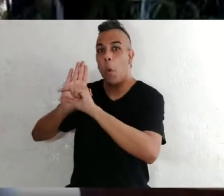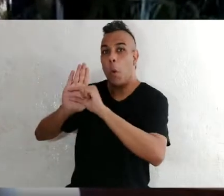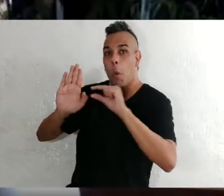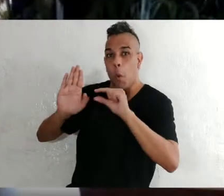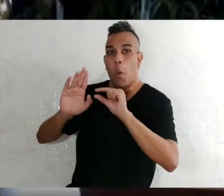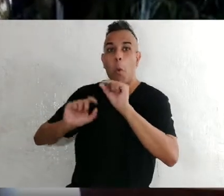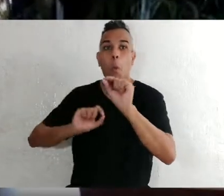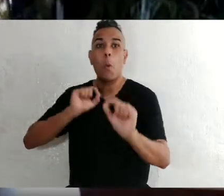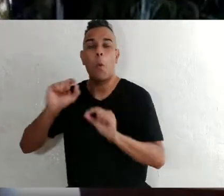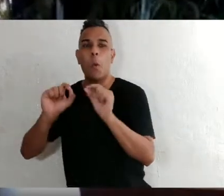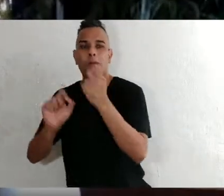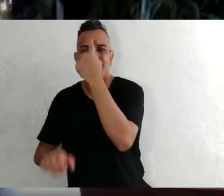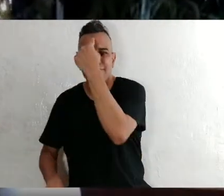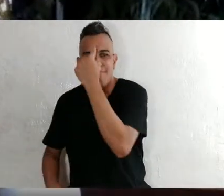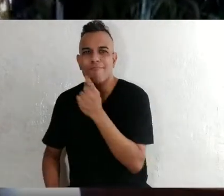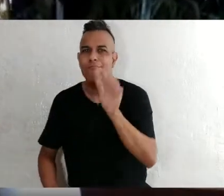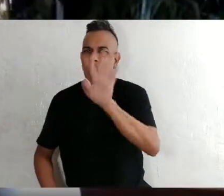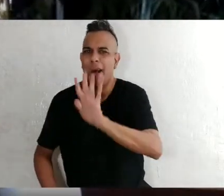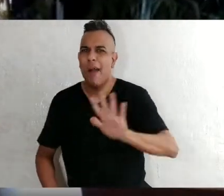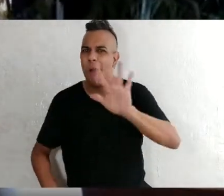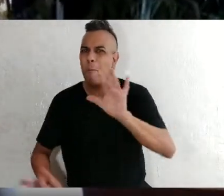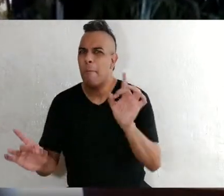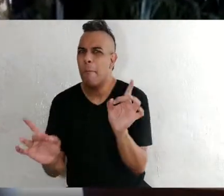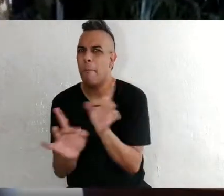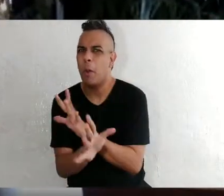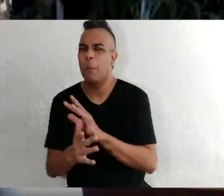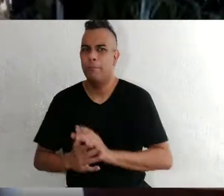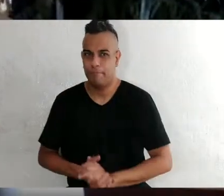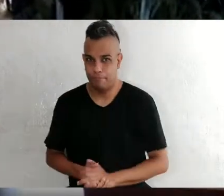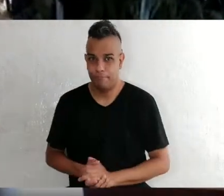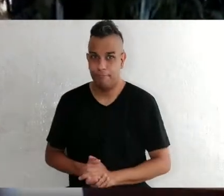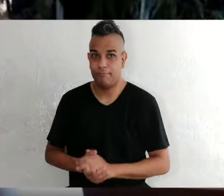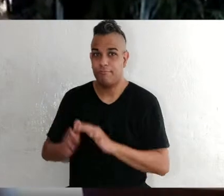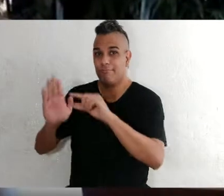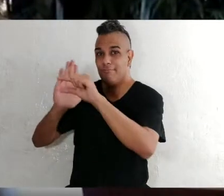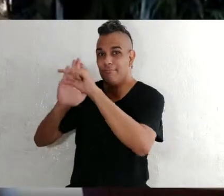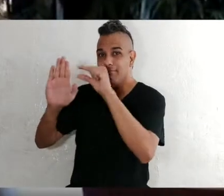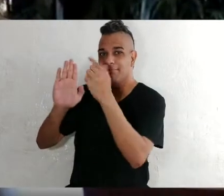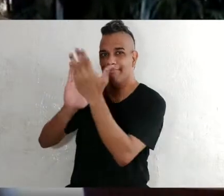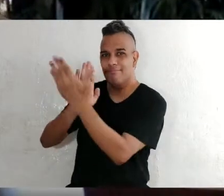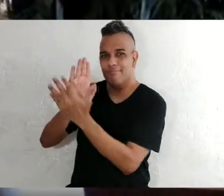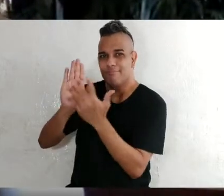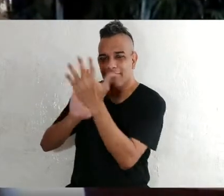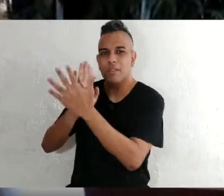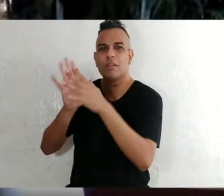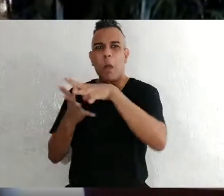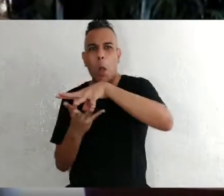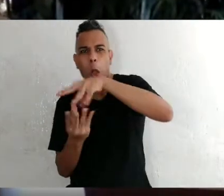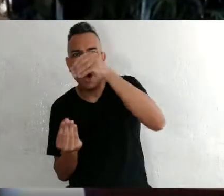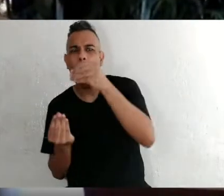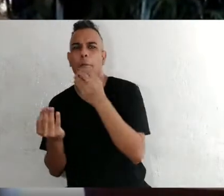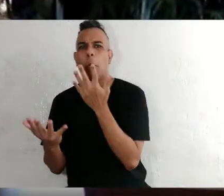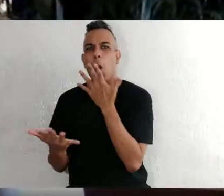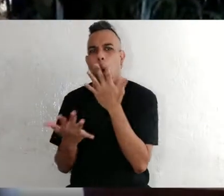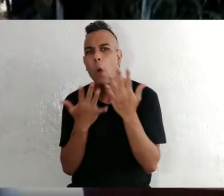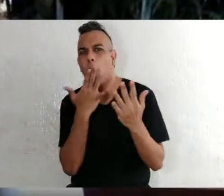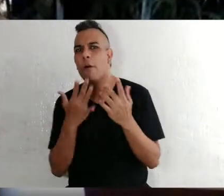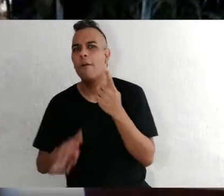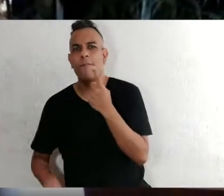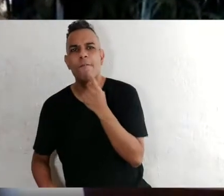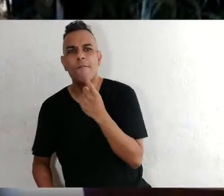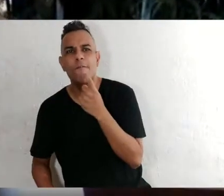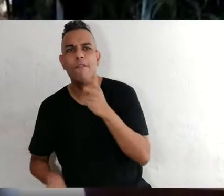E a parte de baixo com a imagem já formada. A capa é abstrata, orgânica, pulsante, colorida em